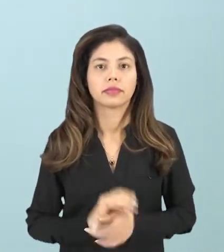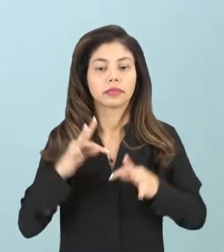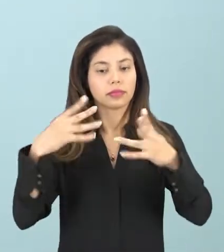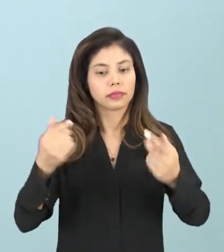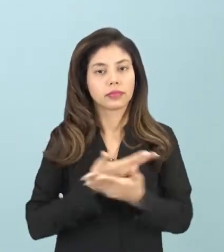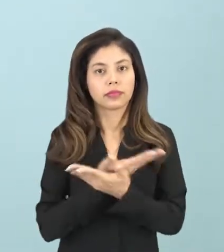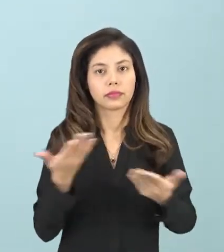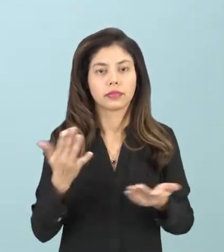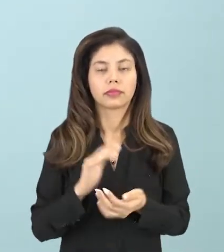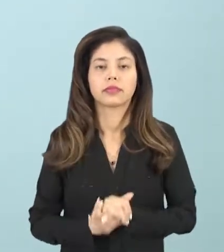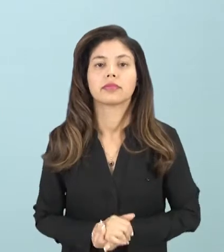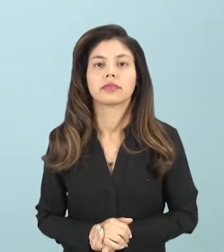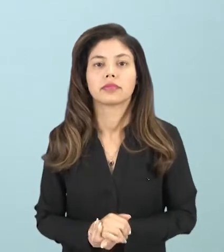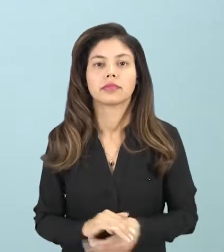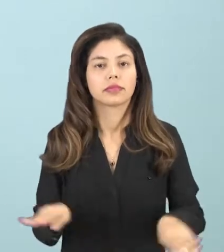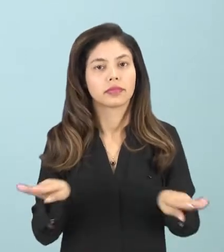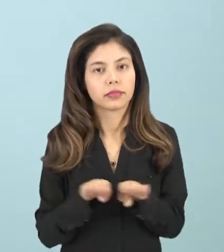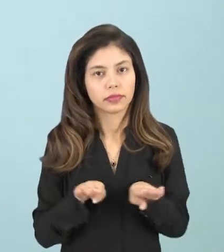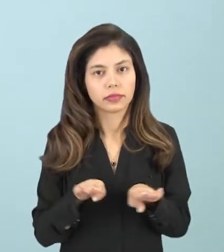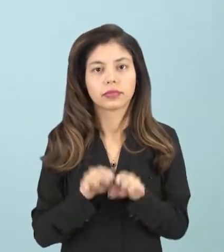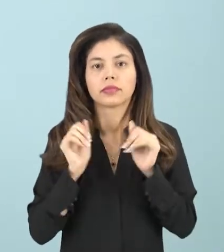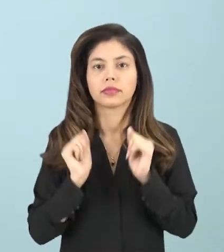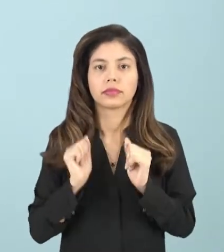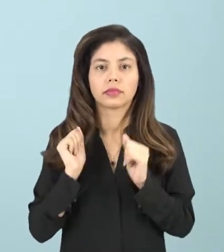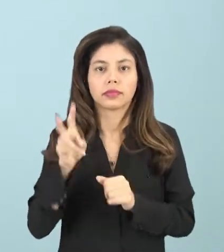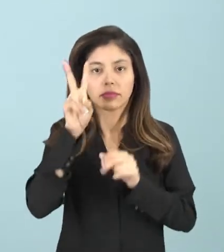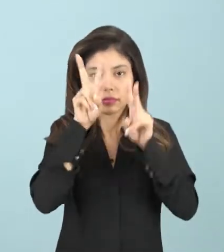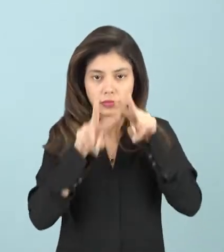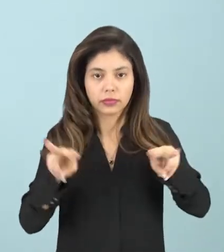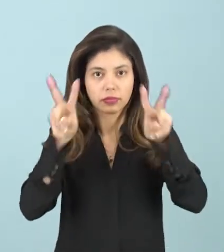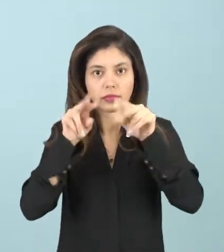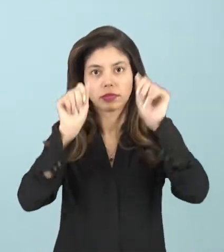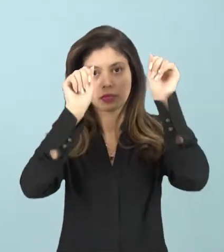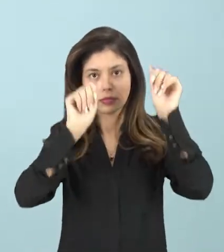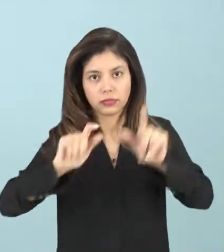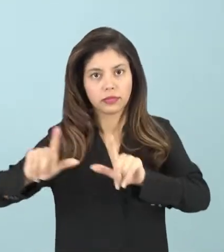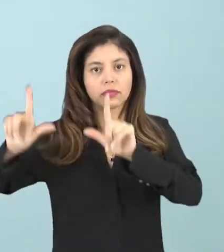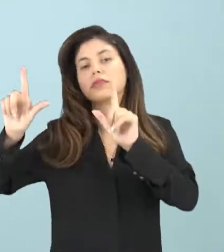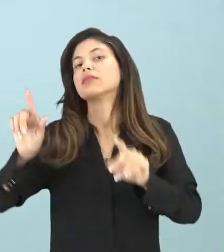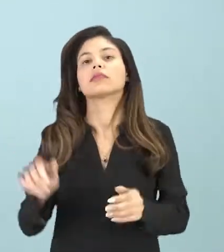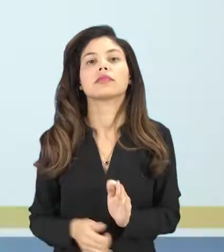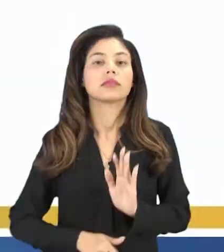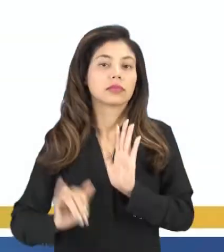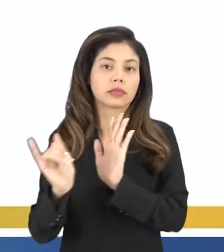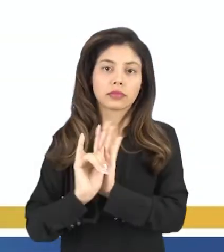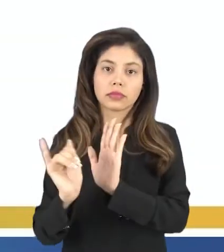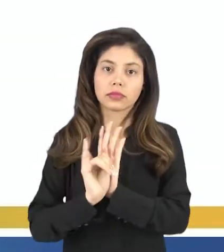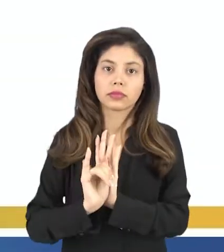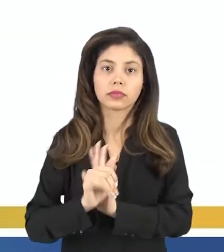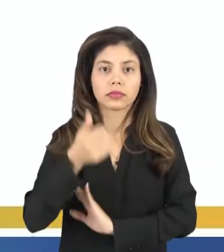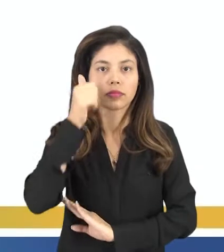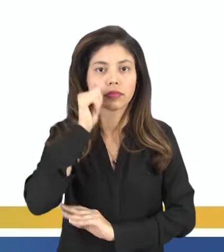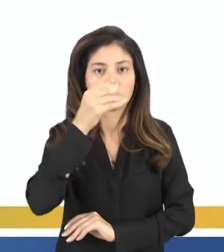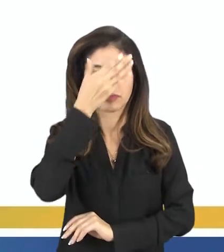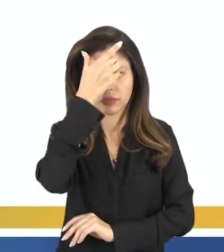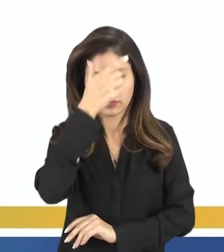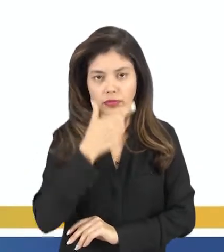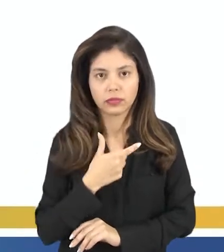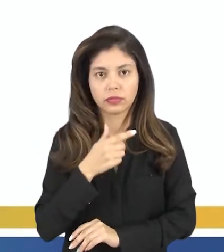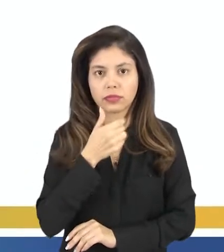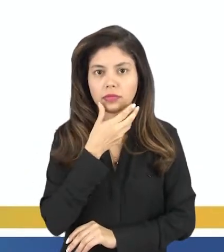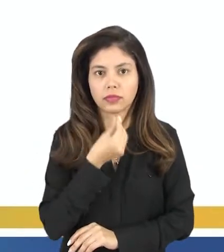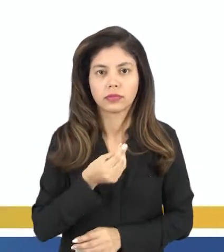todos vocês e vocês também podem estar visualizando em tela. Identidade de gênero é a